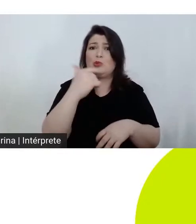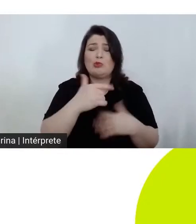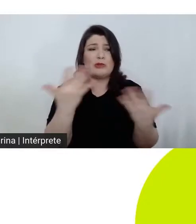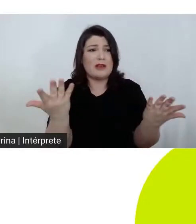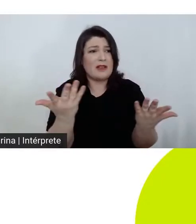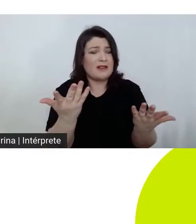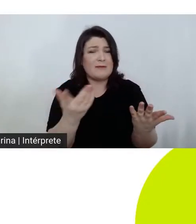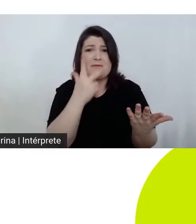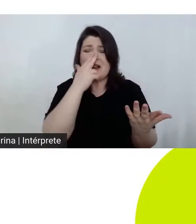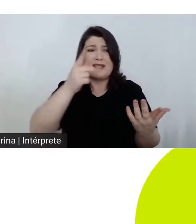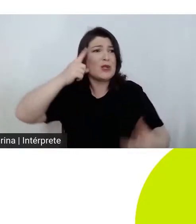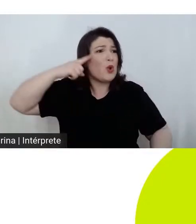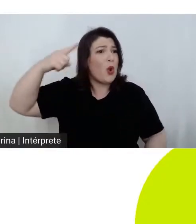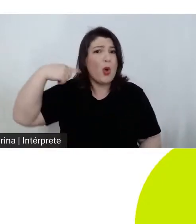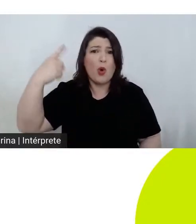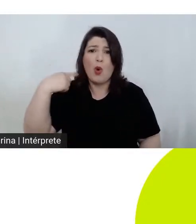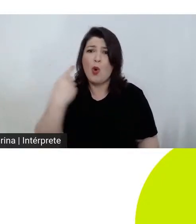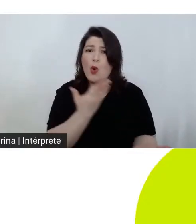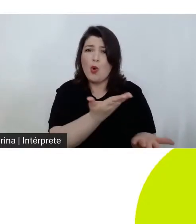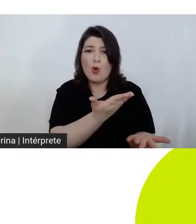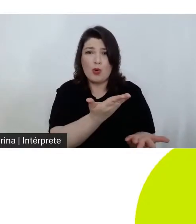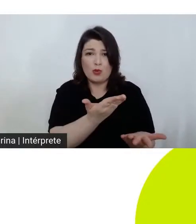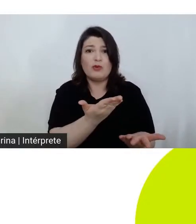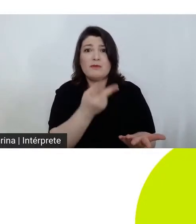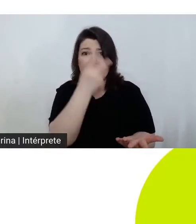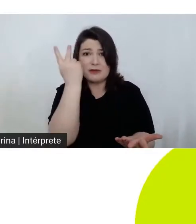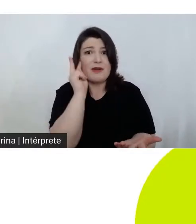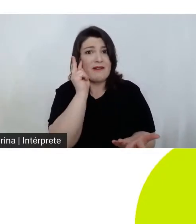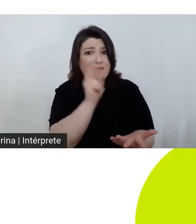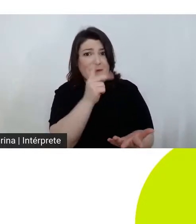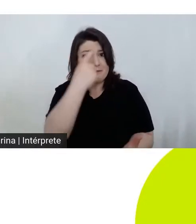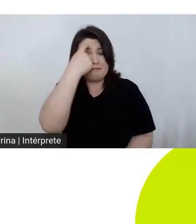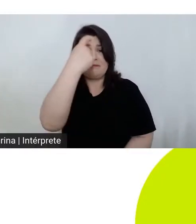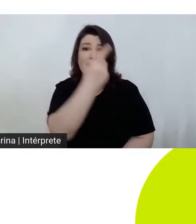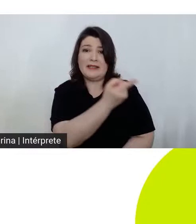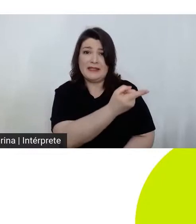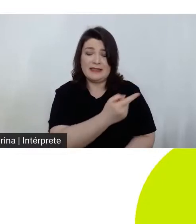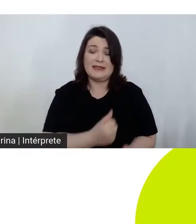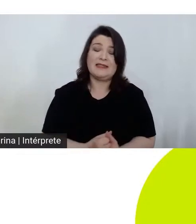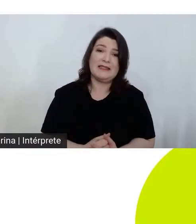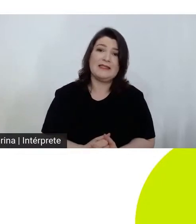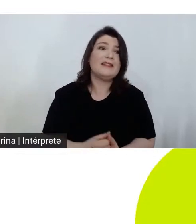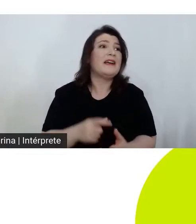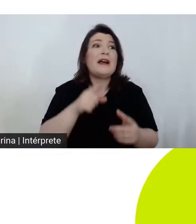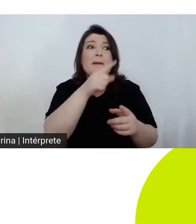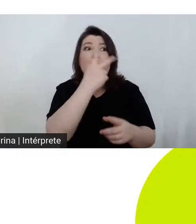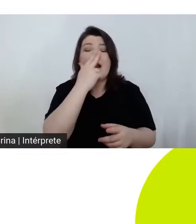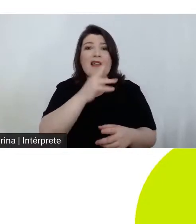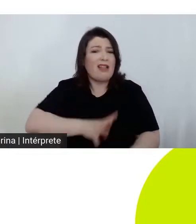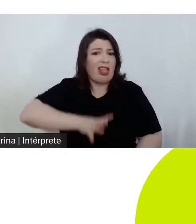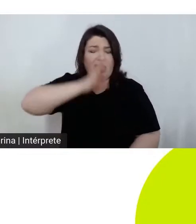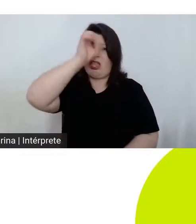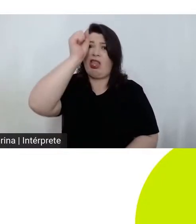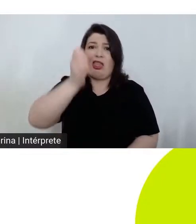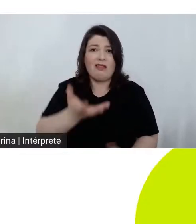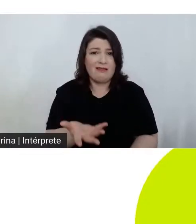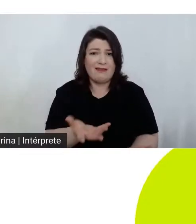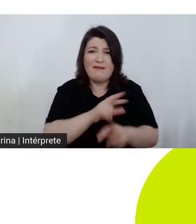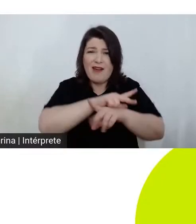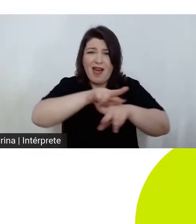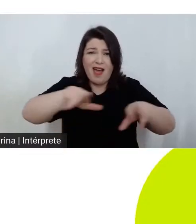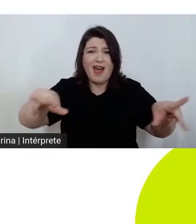loucura, ela evoca a loucura, ato puro, ação sem pensamento, atuação, conceitos